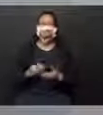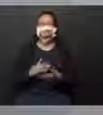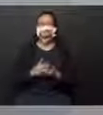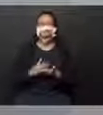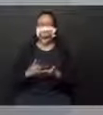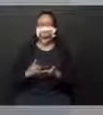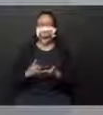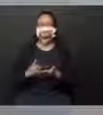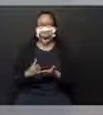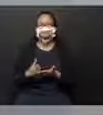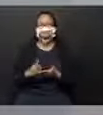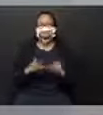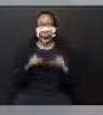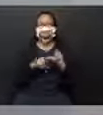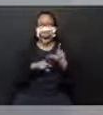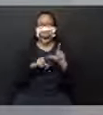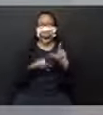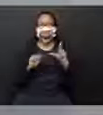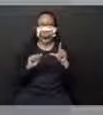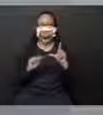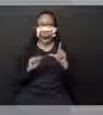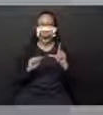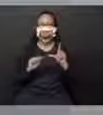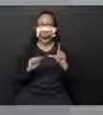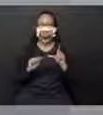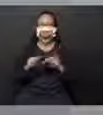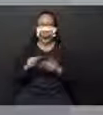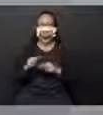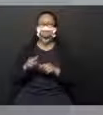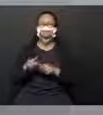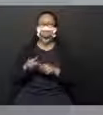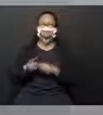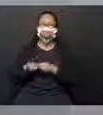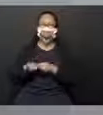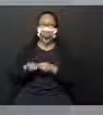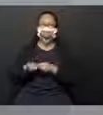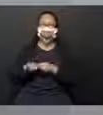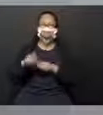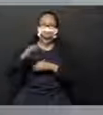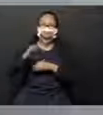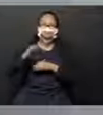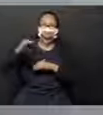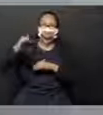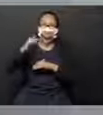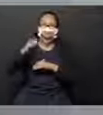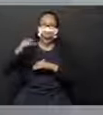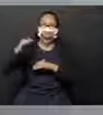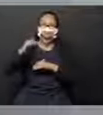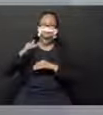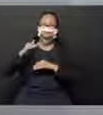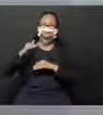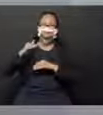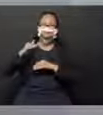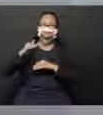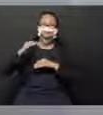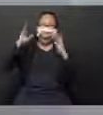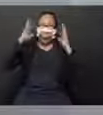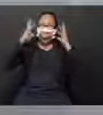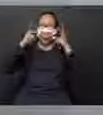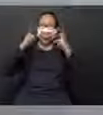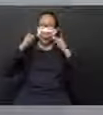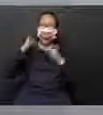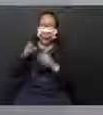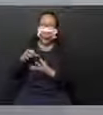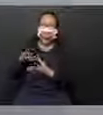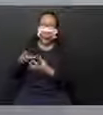Primeiro, na letra A, a lanterna está em cima. Se ela está em cima do leão, a sombra vai